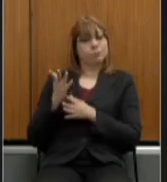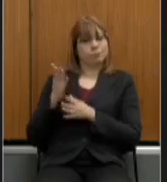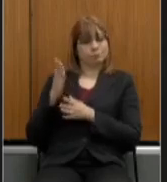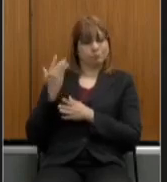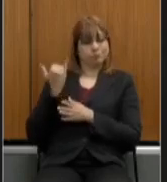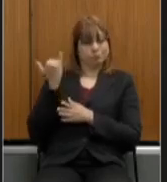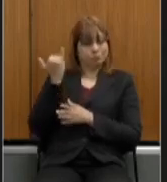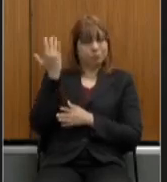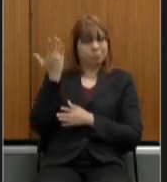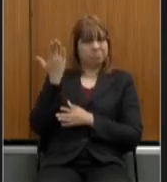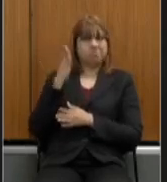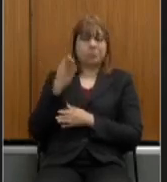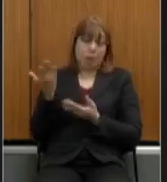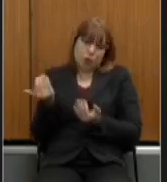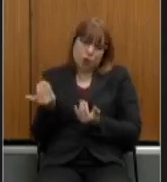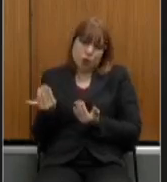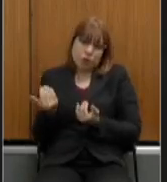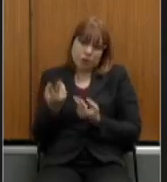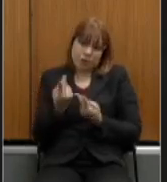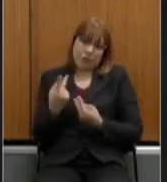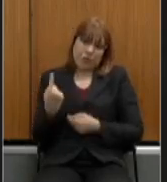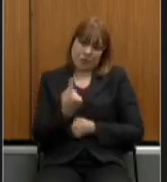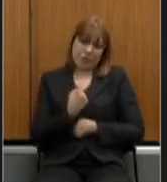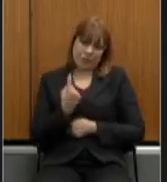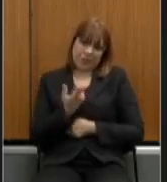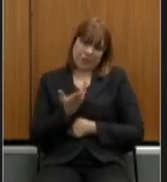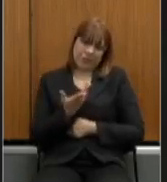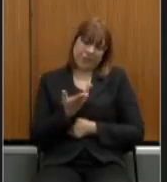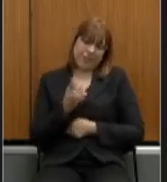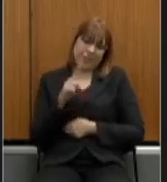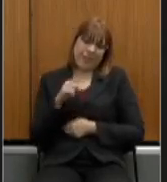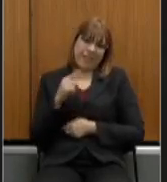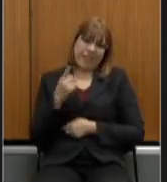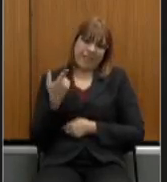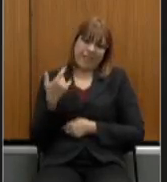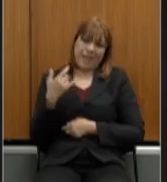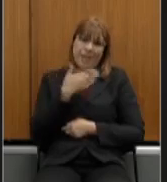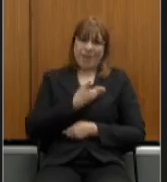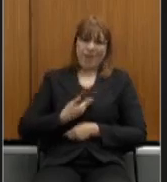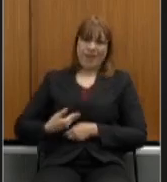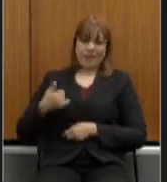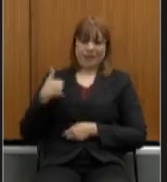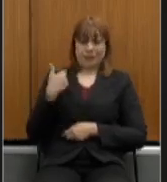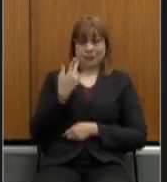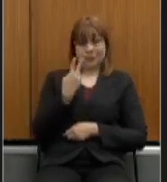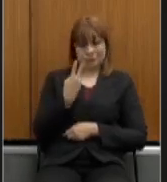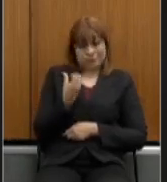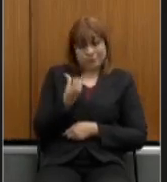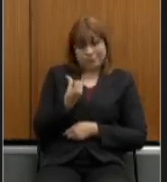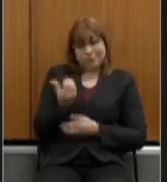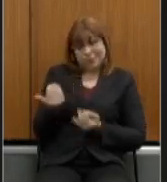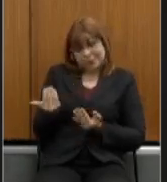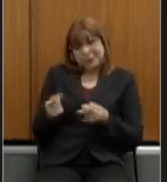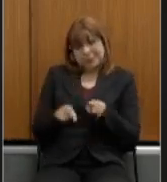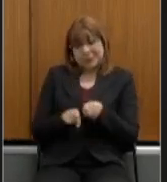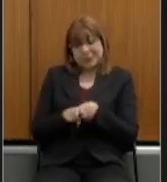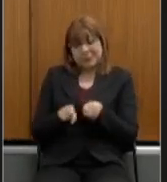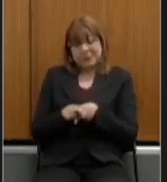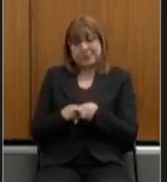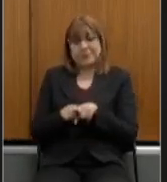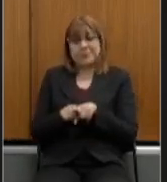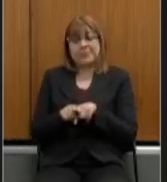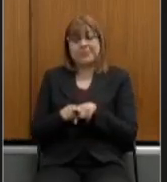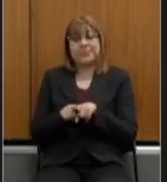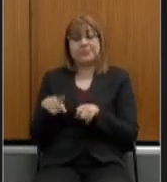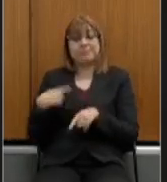outras um jovem assim como nosso governador Agostinho nosso governador tem 36 anos de idade nós procuramos fazer